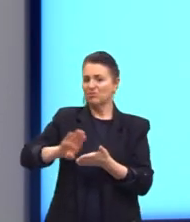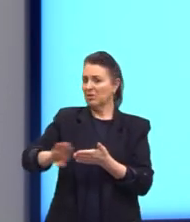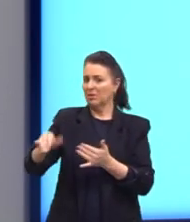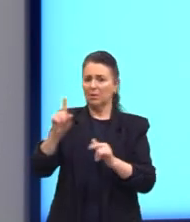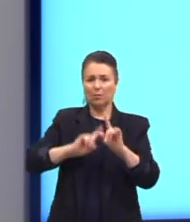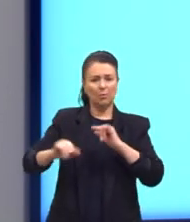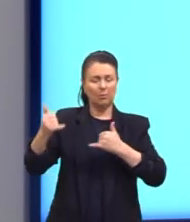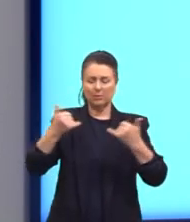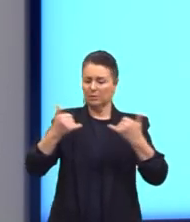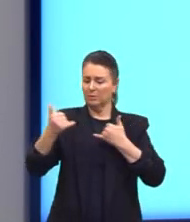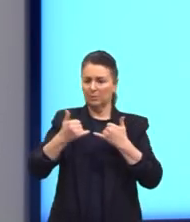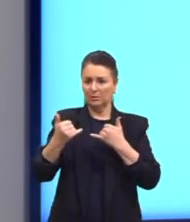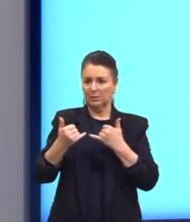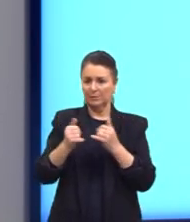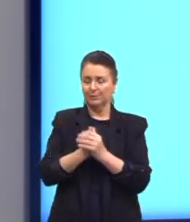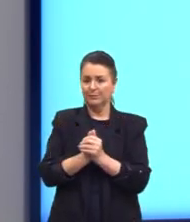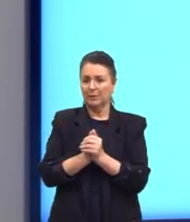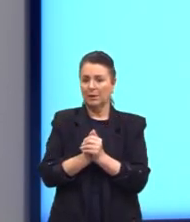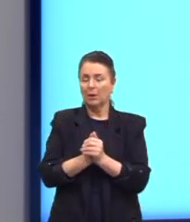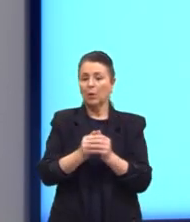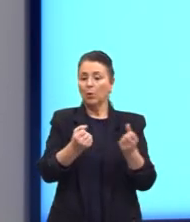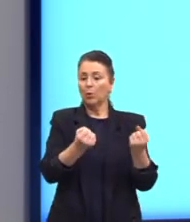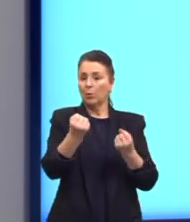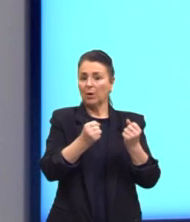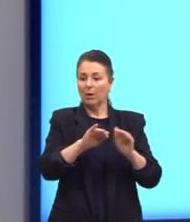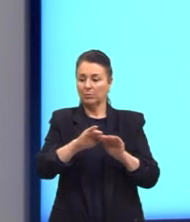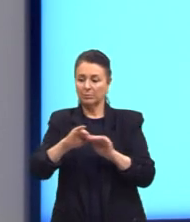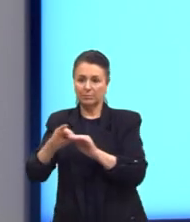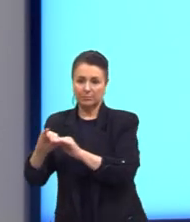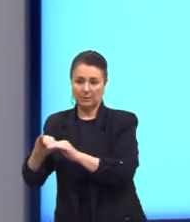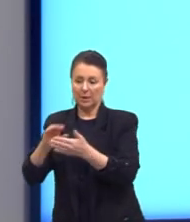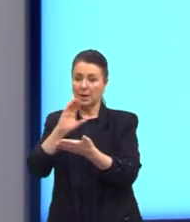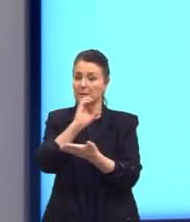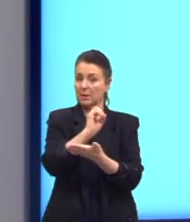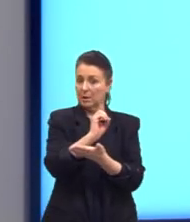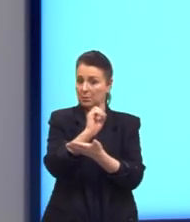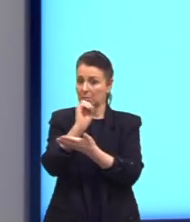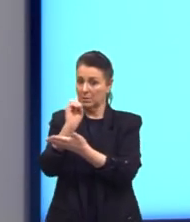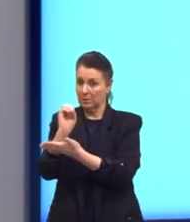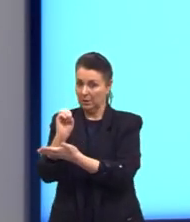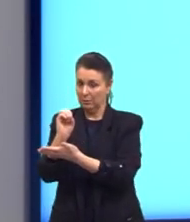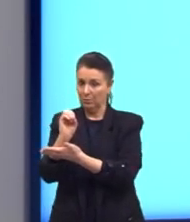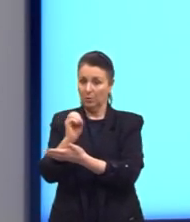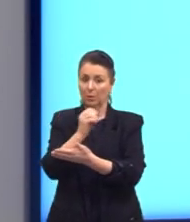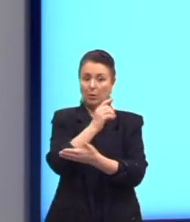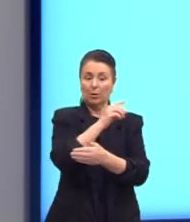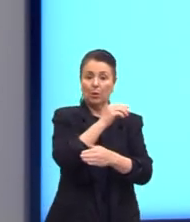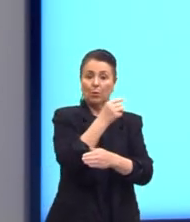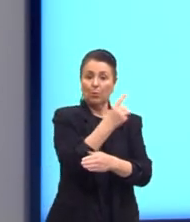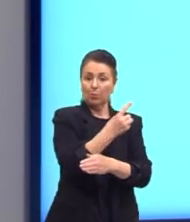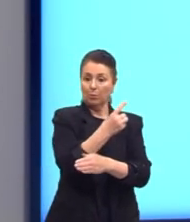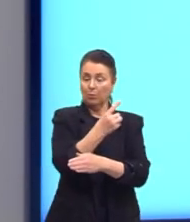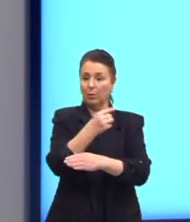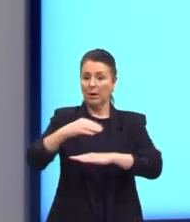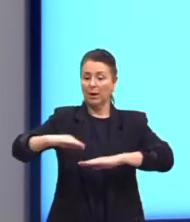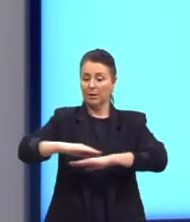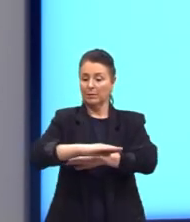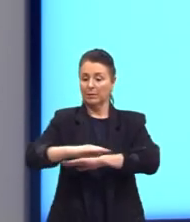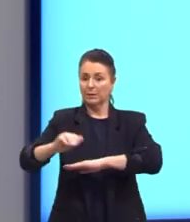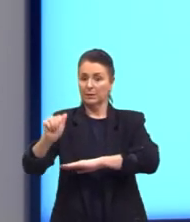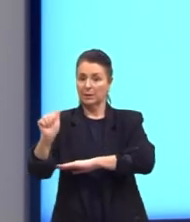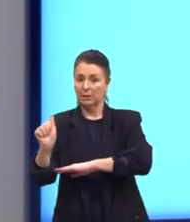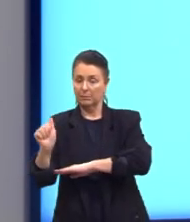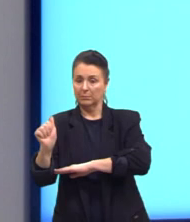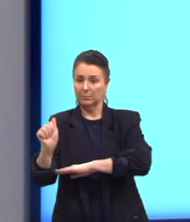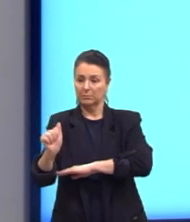tá? Mais importantes. Ela estacionou o carro no ponto 00, que seria da Rua 1 com a Avenida A. Ela está